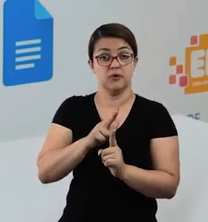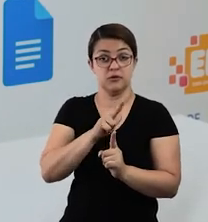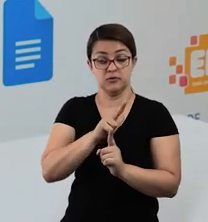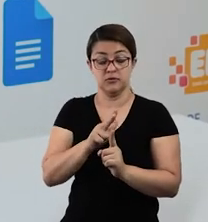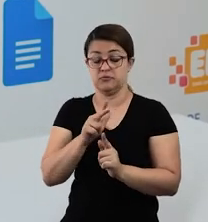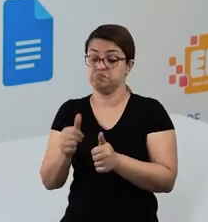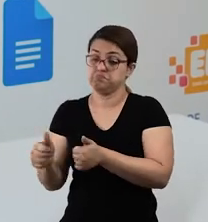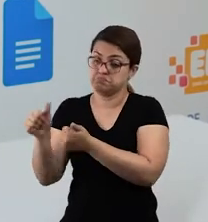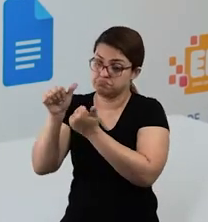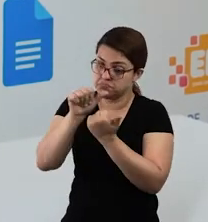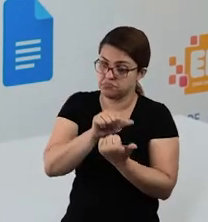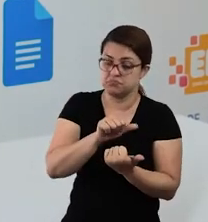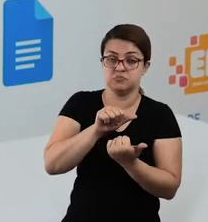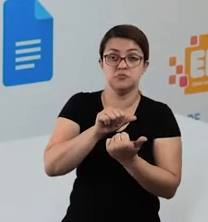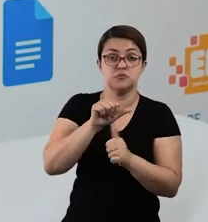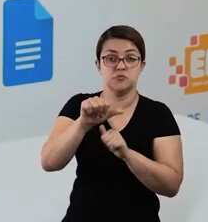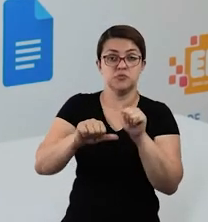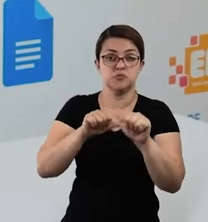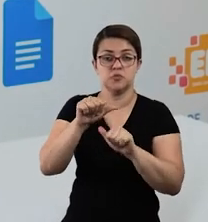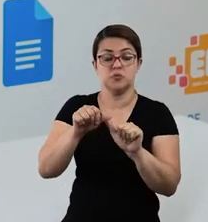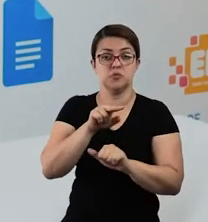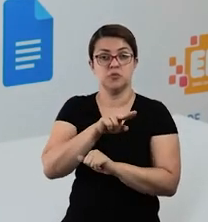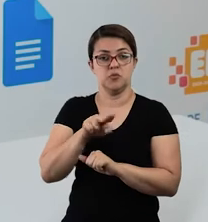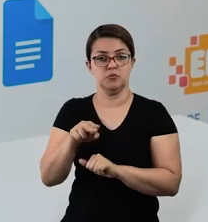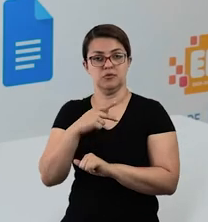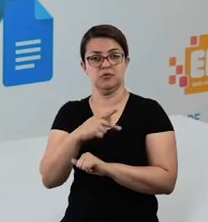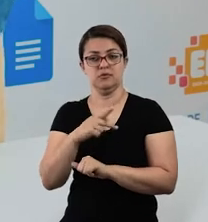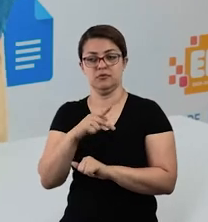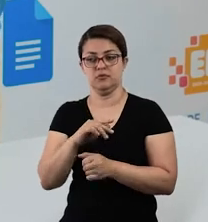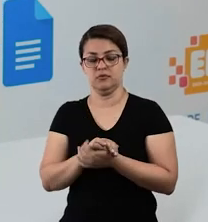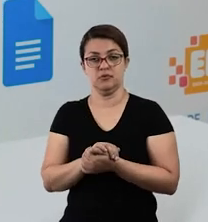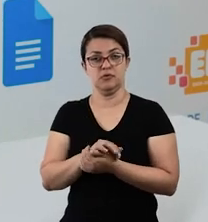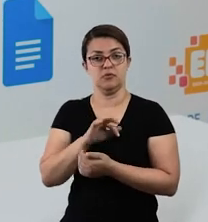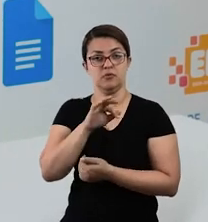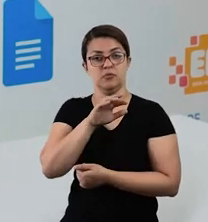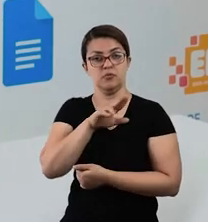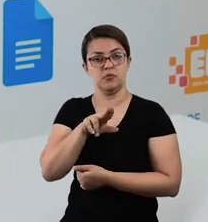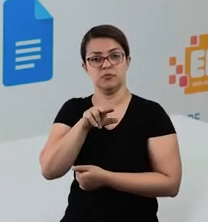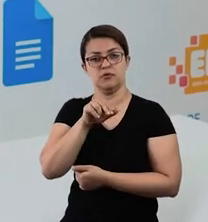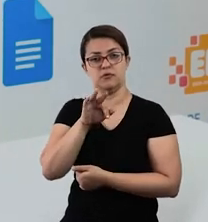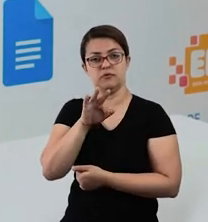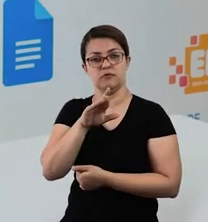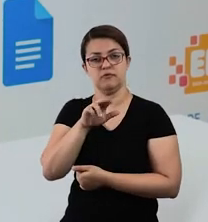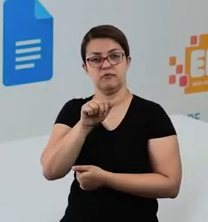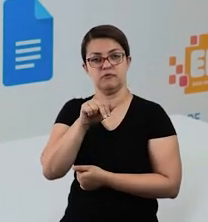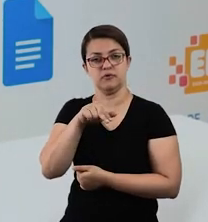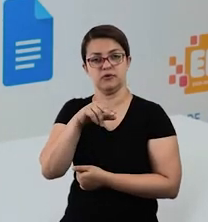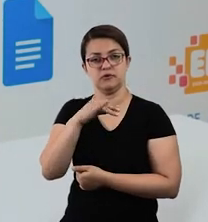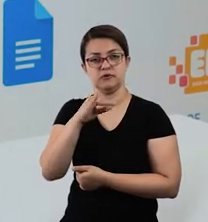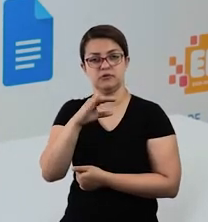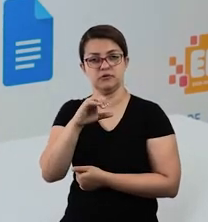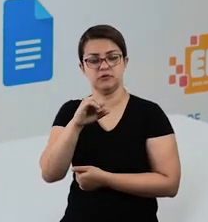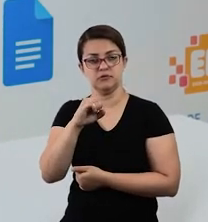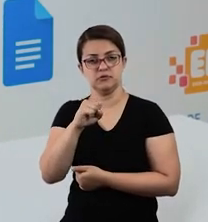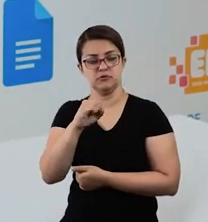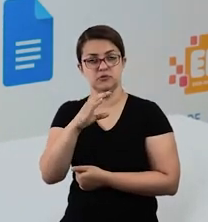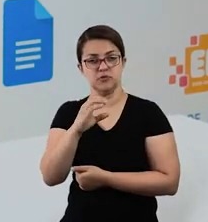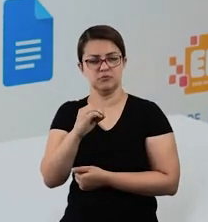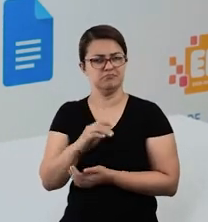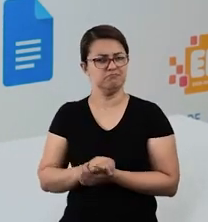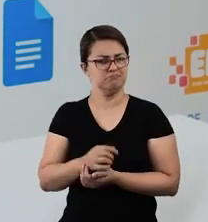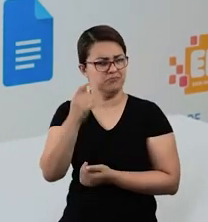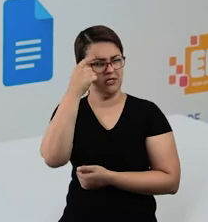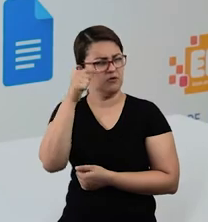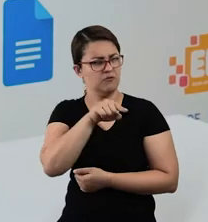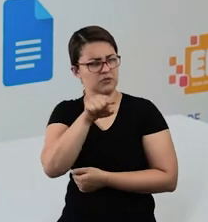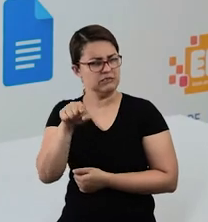batizou ele, trocou o nome dele. Foi dado o nome pra ele de Francisco. Imagina você, hoje, alguém